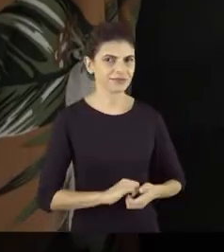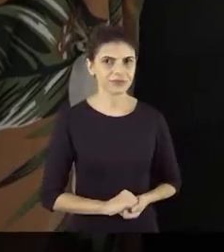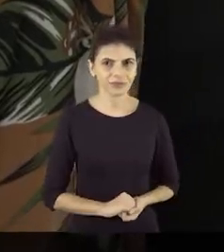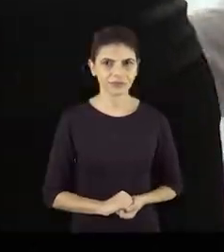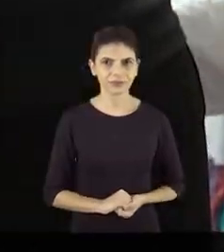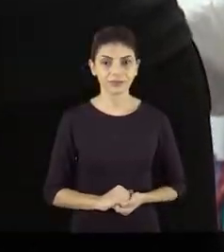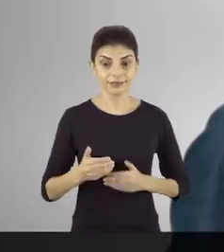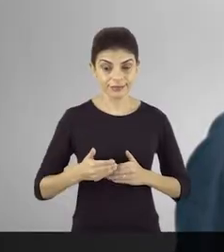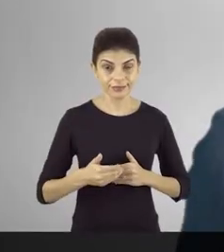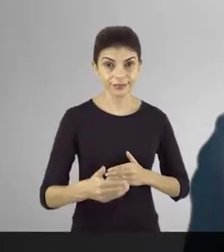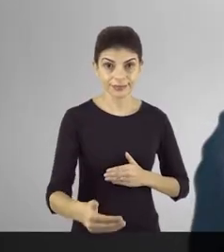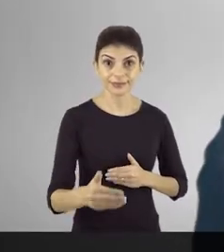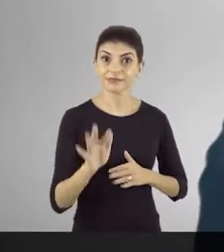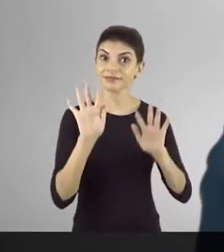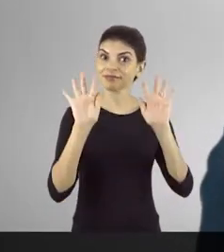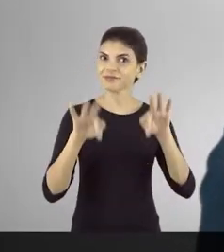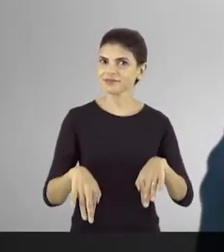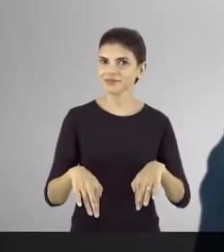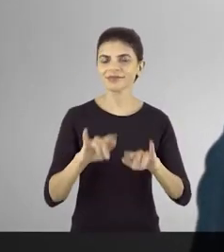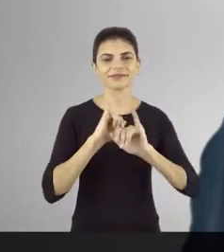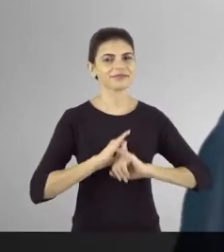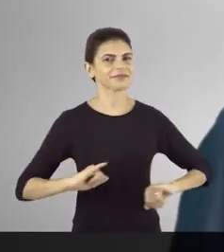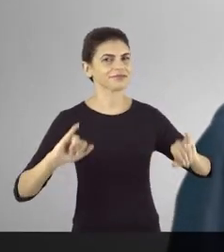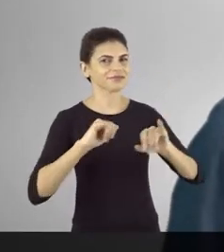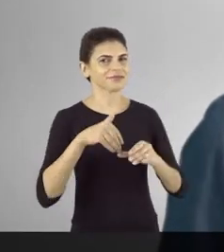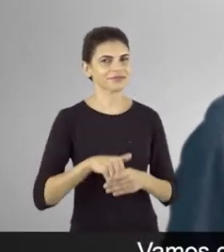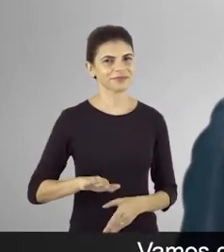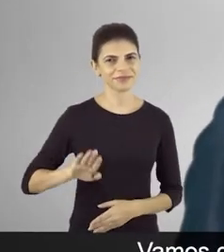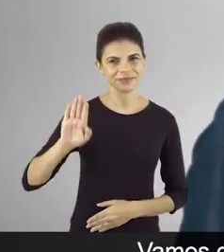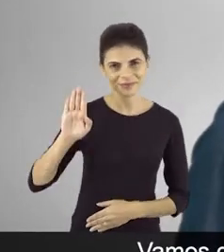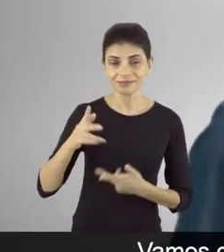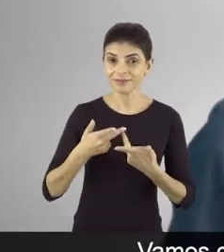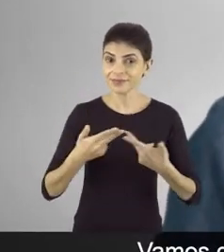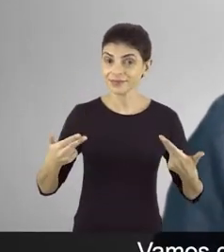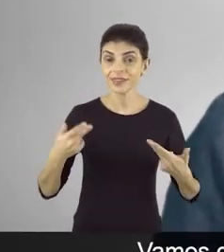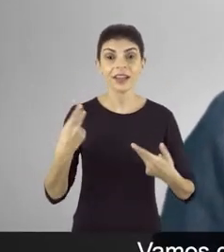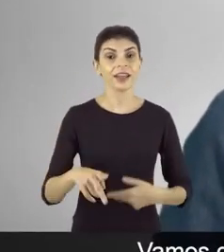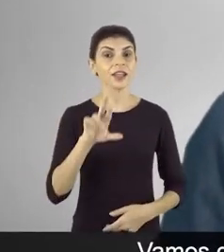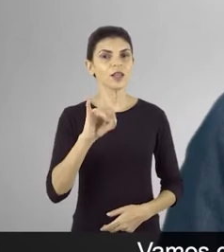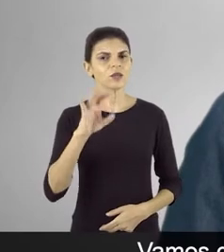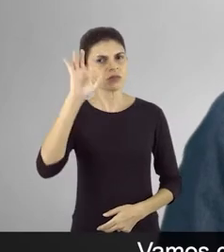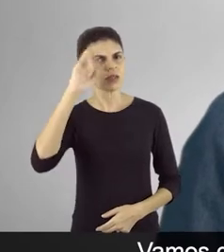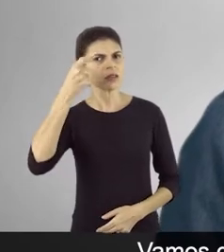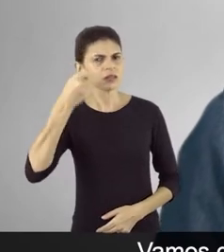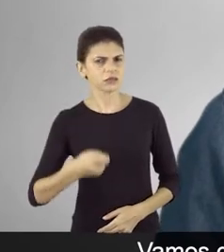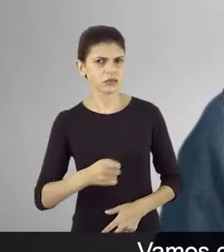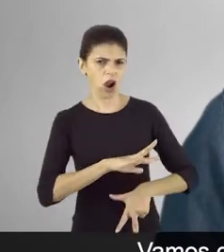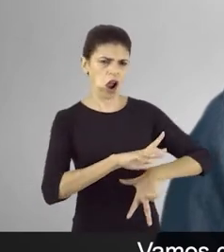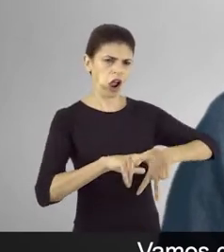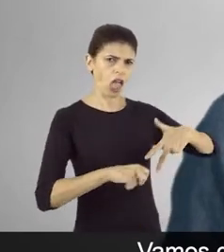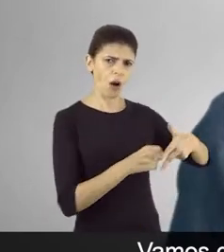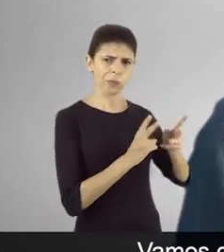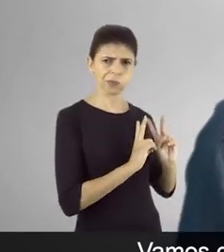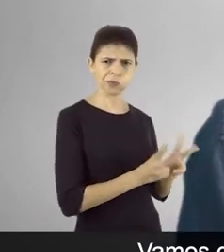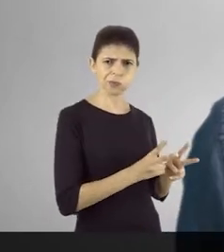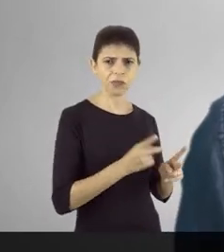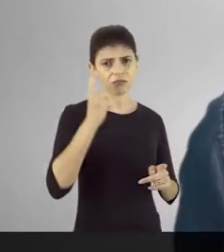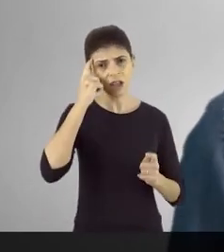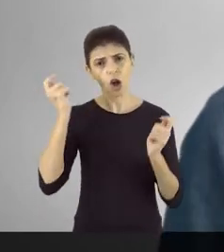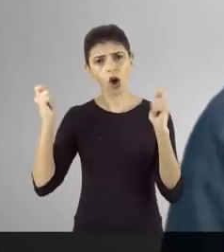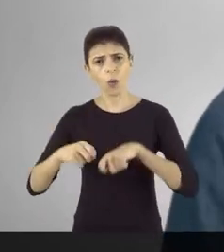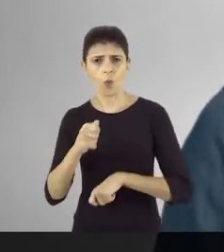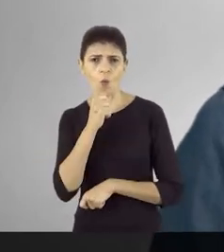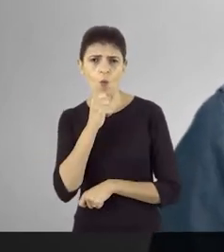opção. Entramos na reta final da campanha. Vamos decidir se a nossa cidade vai continuar na mão da corrupção